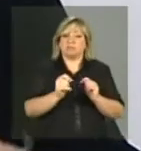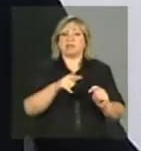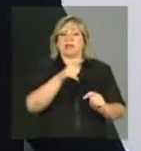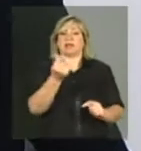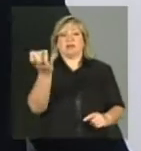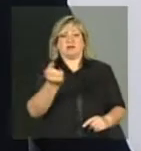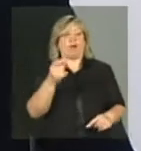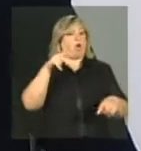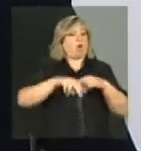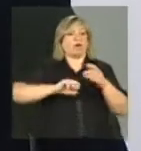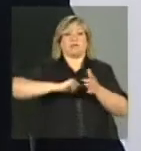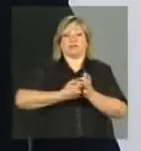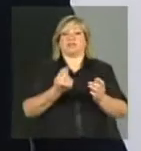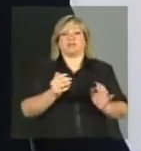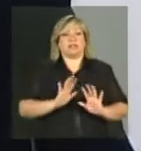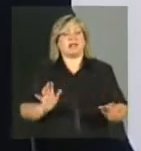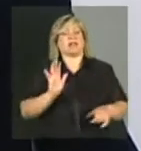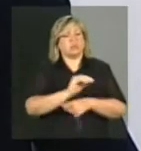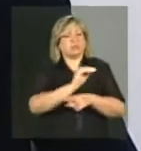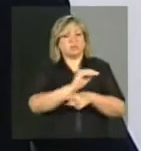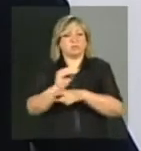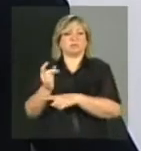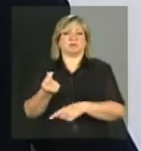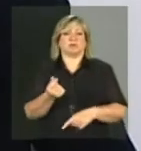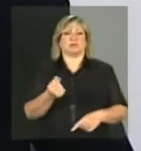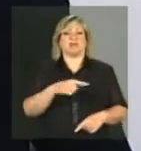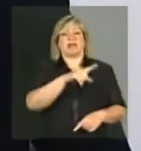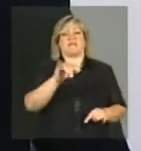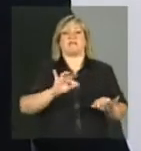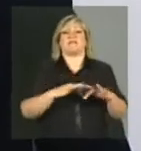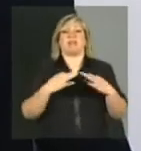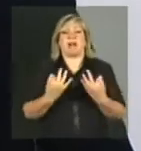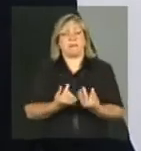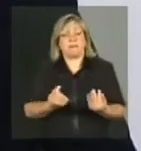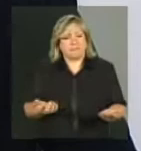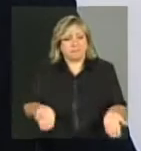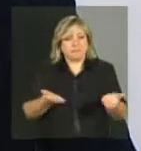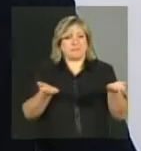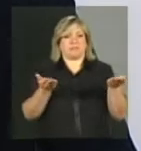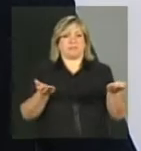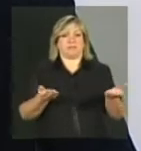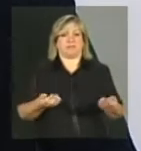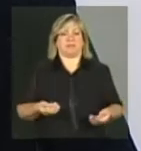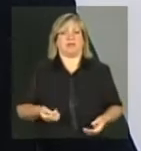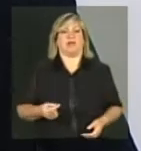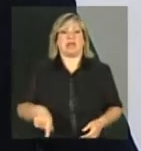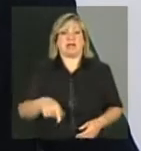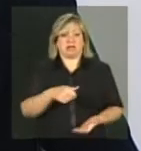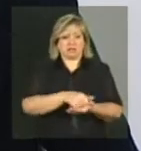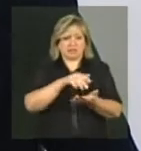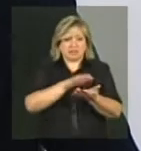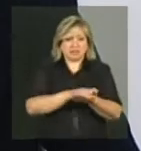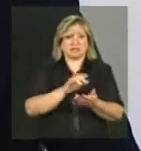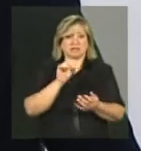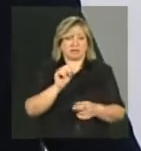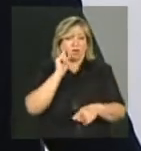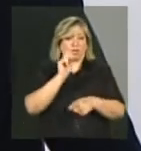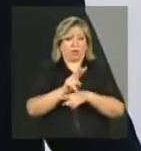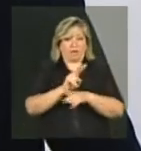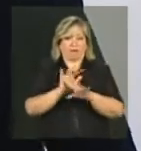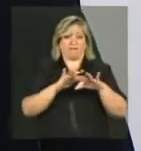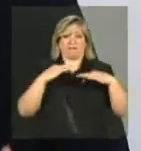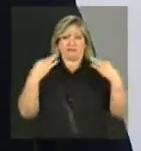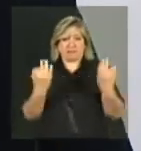gerar maior risco para essa família. Então, o registro no acompanhamento familiar lá do sistema de